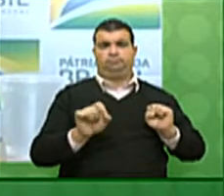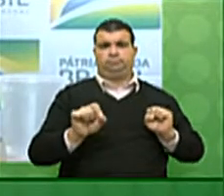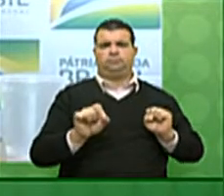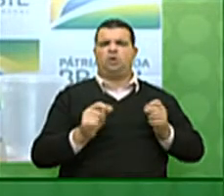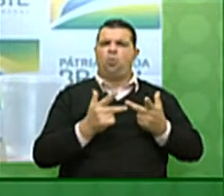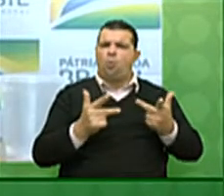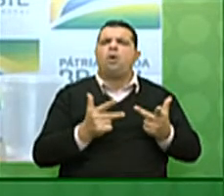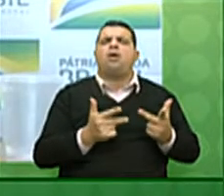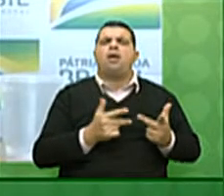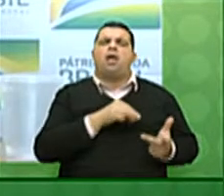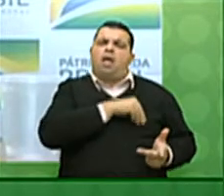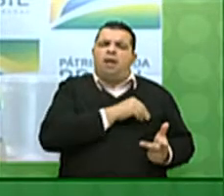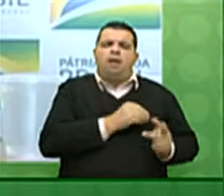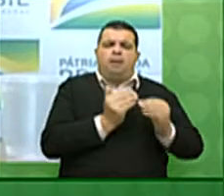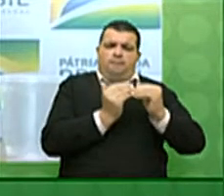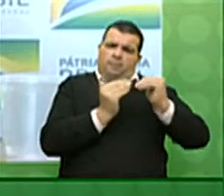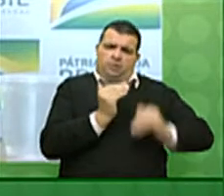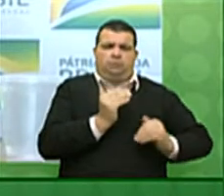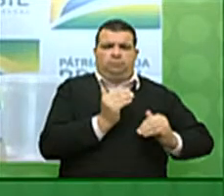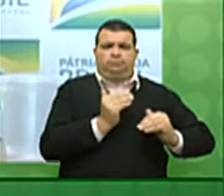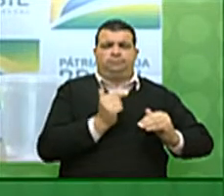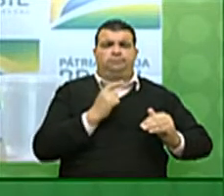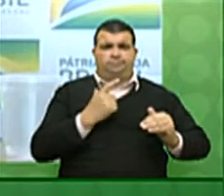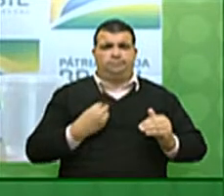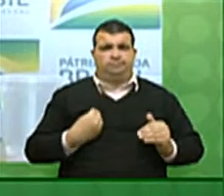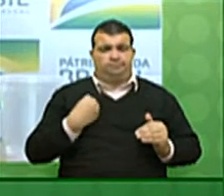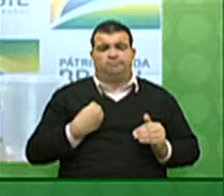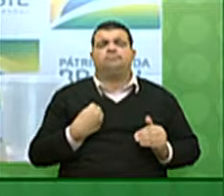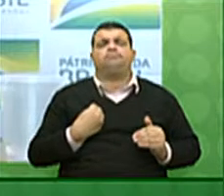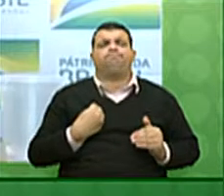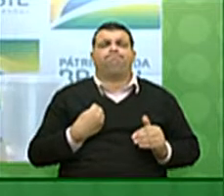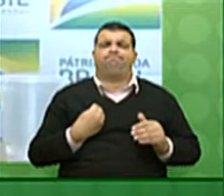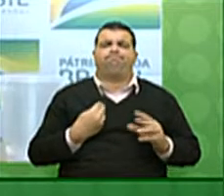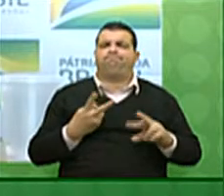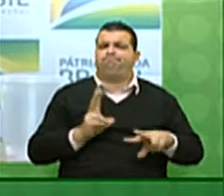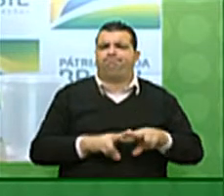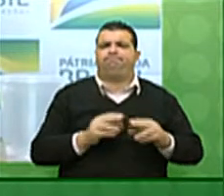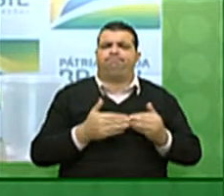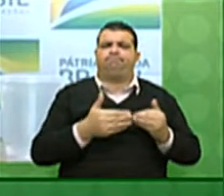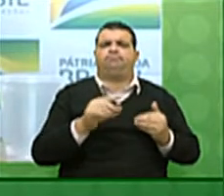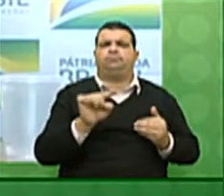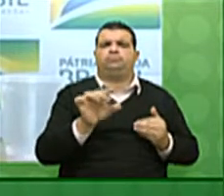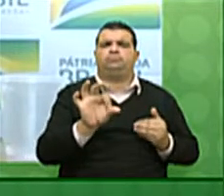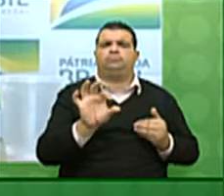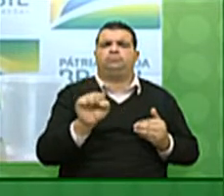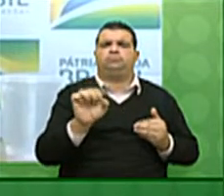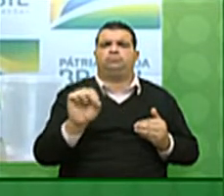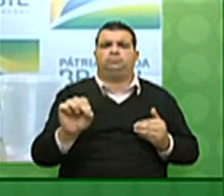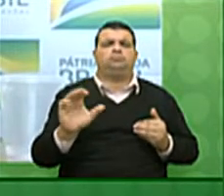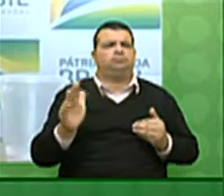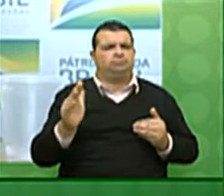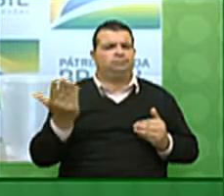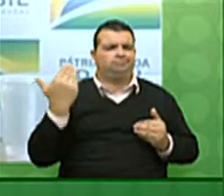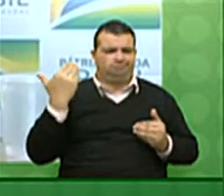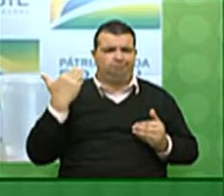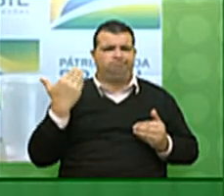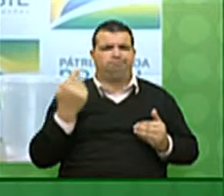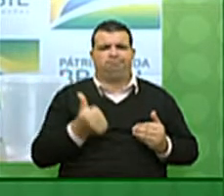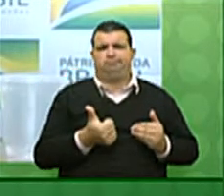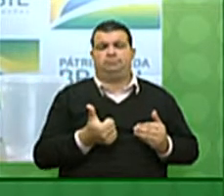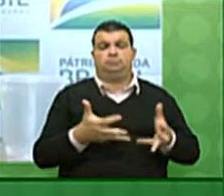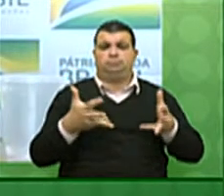armadilha da renda média que nós estamos encalacrados desde os anos 80 do século passado, praticamente